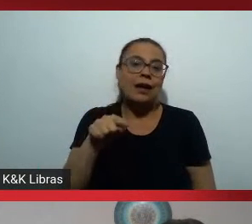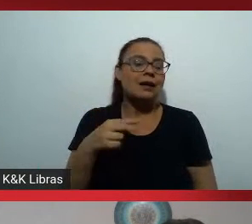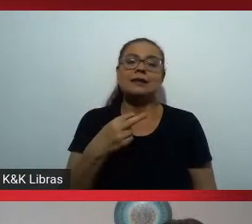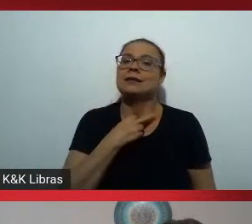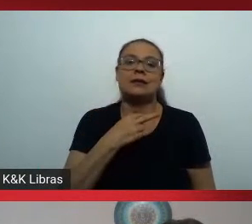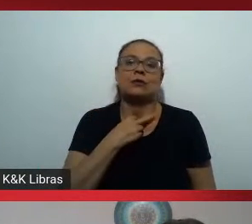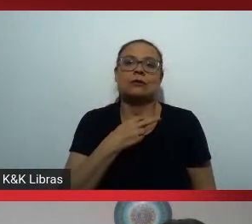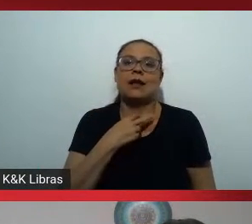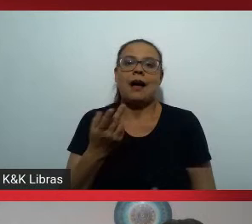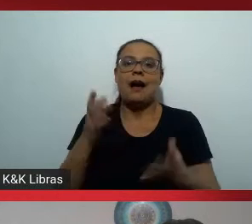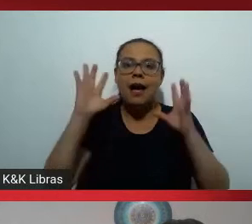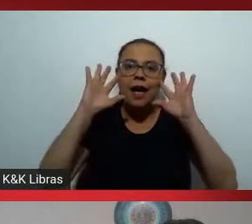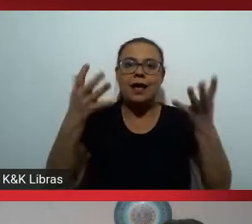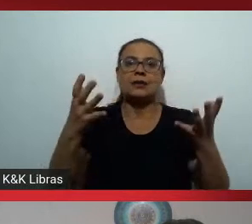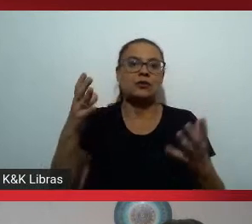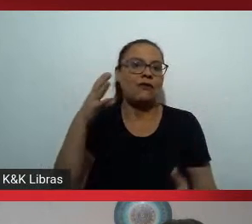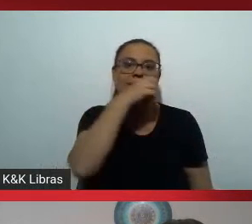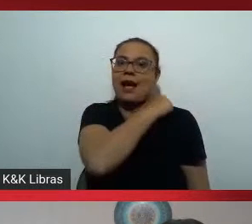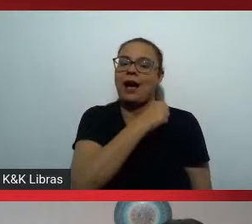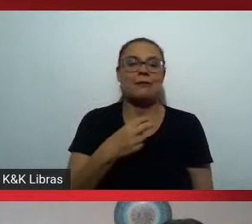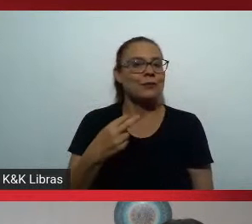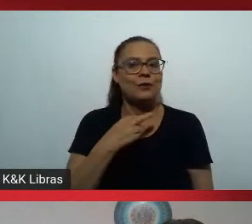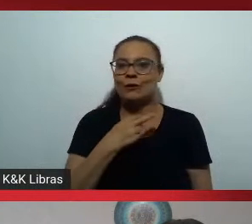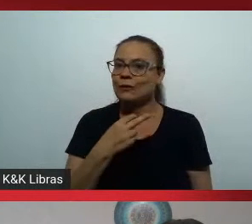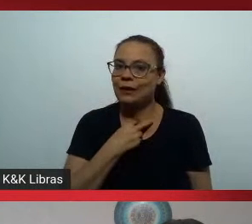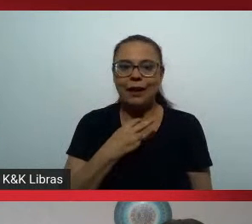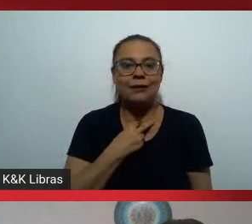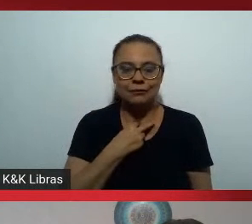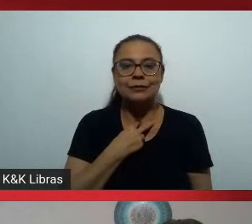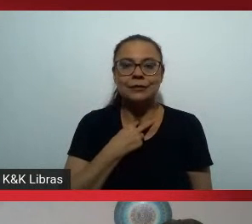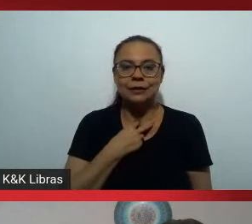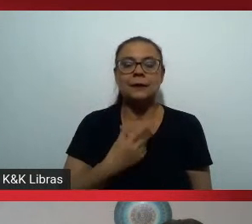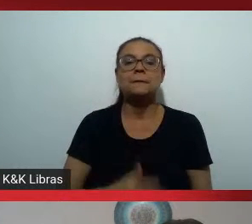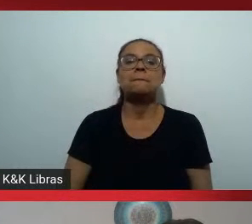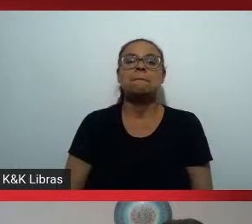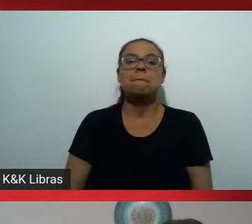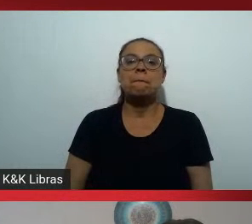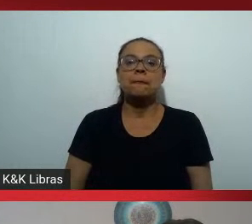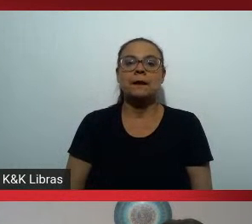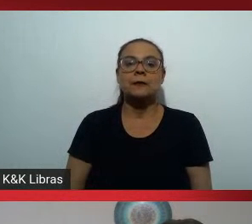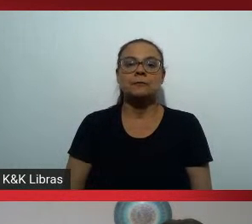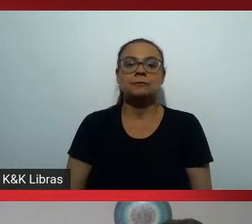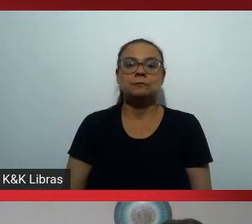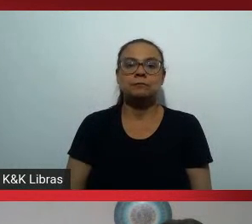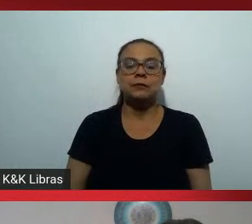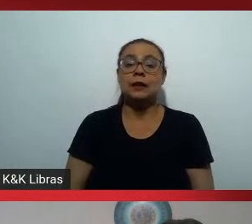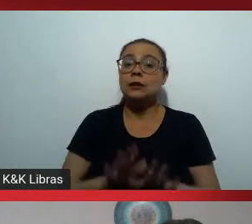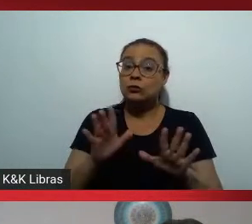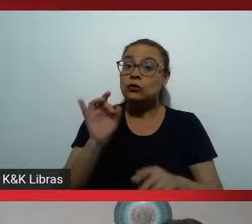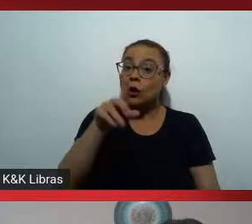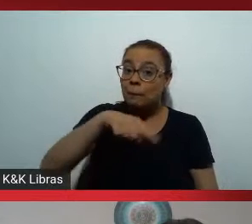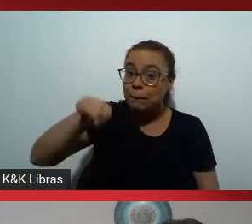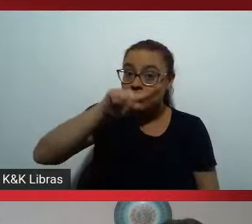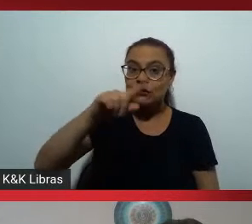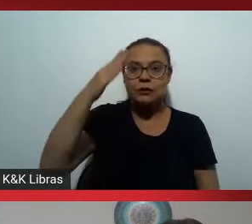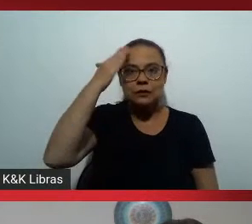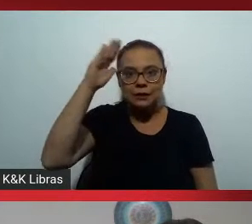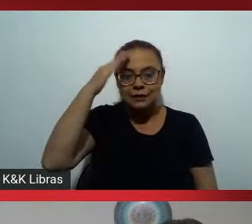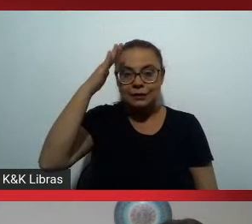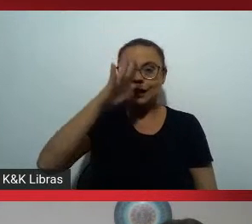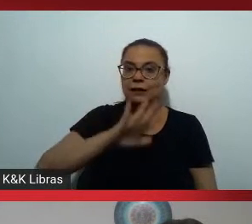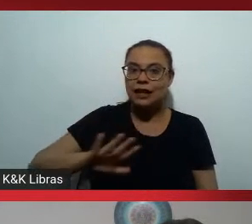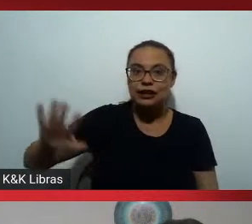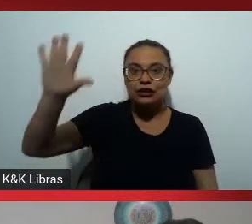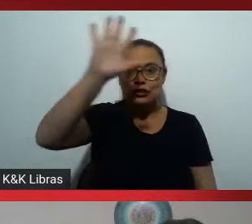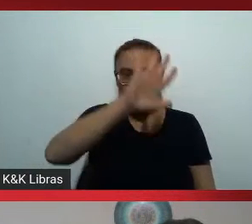não é um problema de solução rápida e aí para finalizar eu vou só para dar uma panorâmica para vocês entenderem a dificuldade